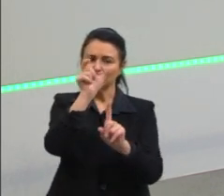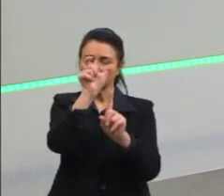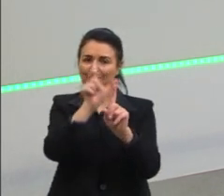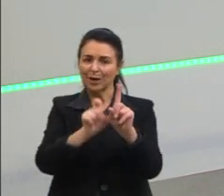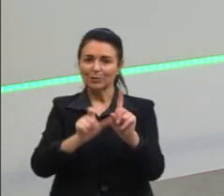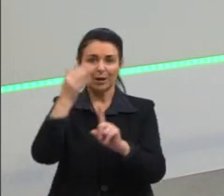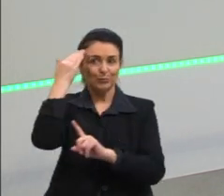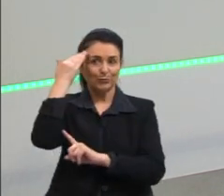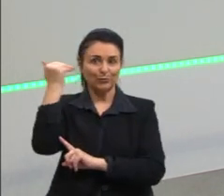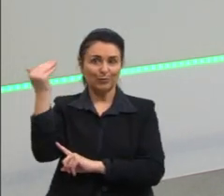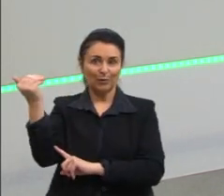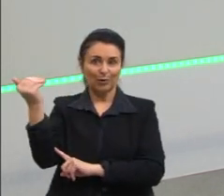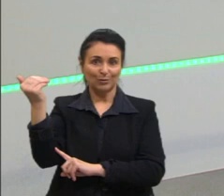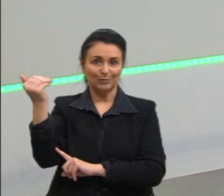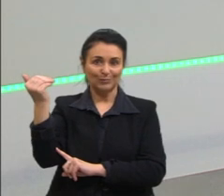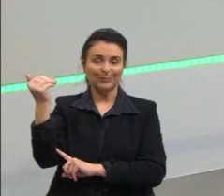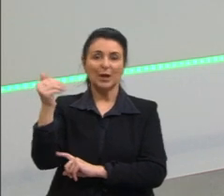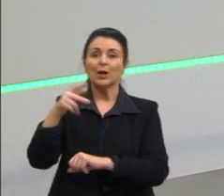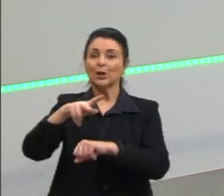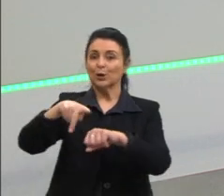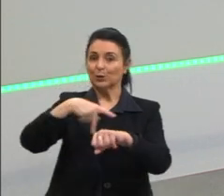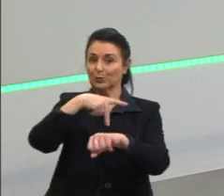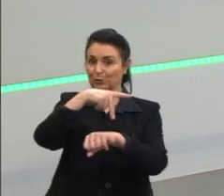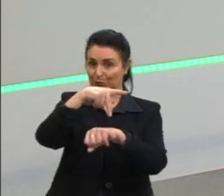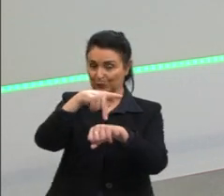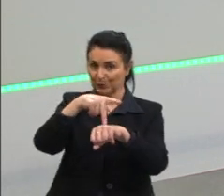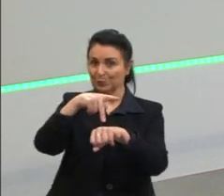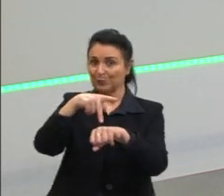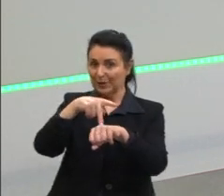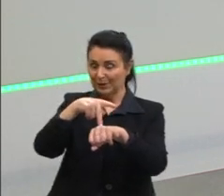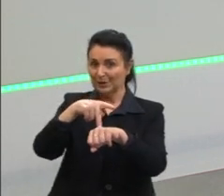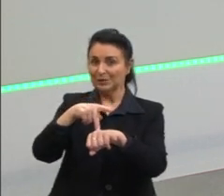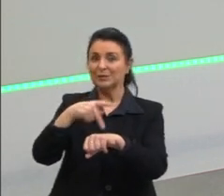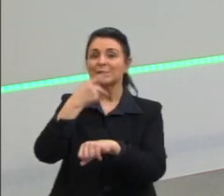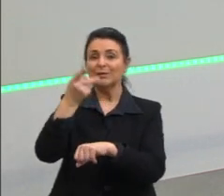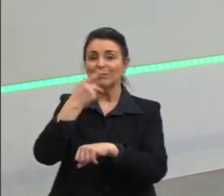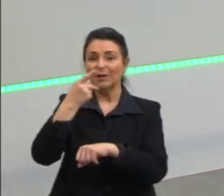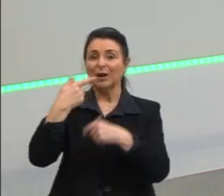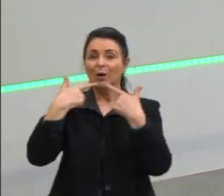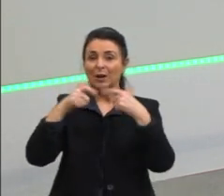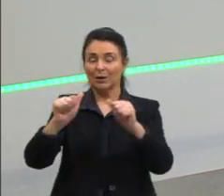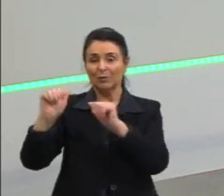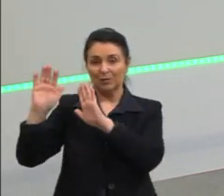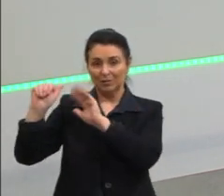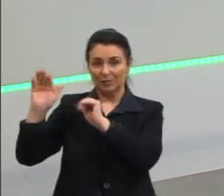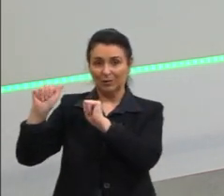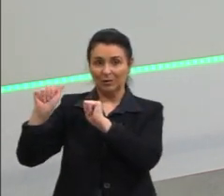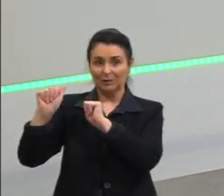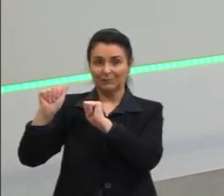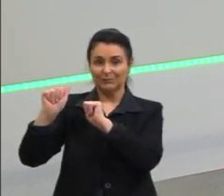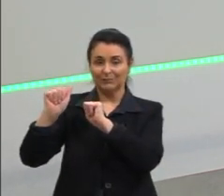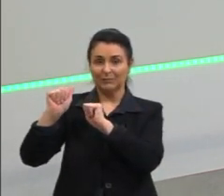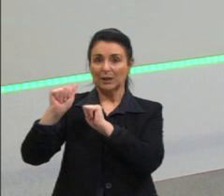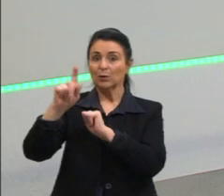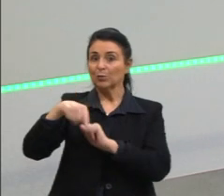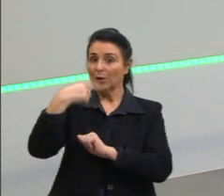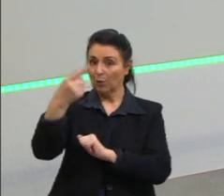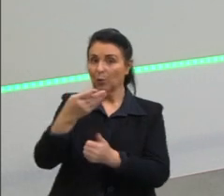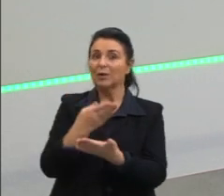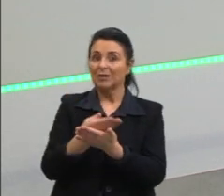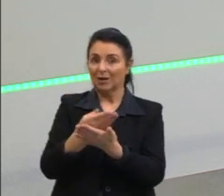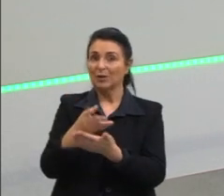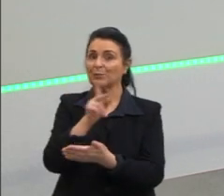dos países hispanohablantes. E nós teremos uma aula mais para frente, onde nós vamos trabalhar justamente essas